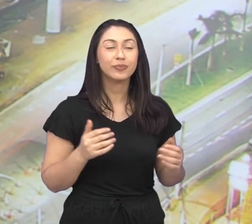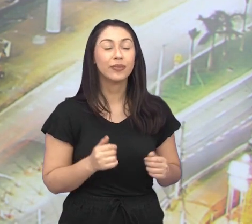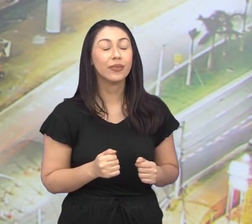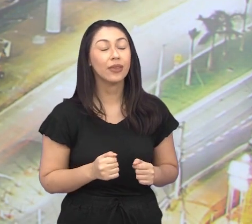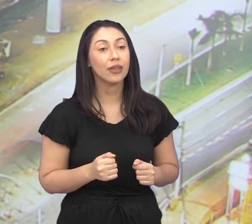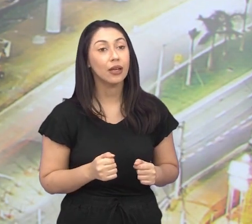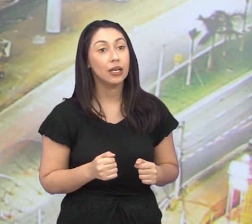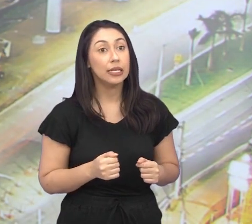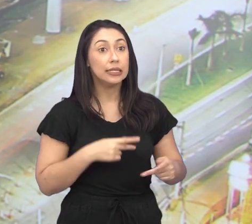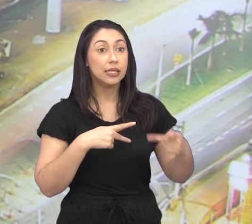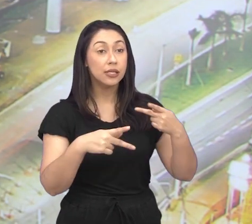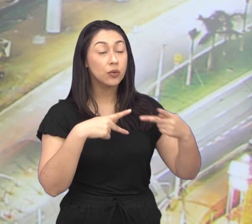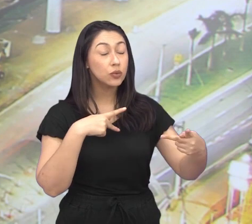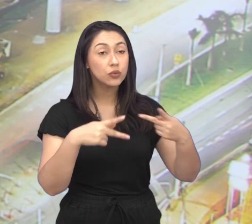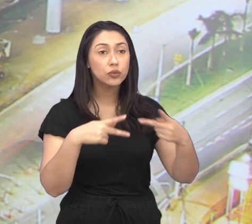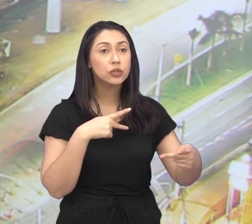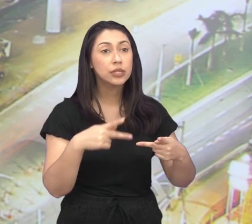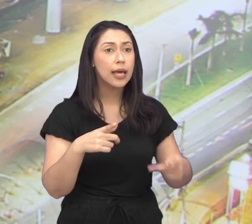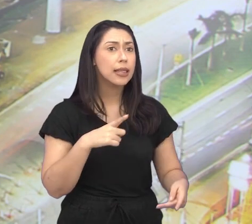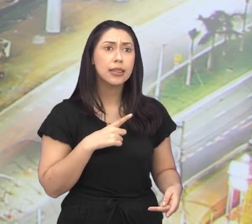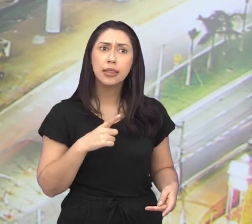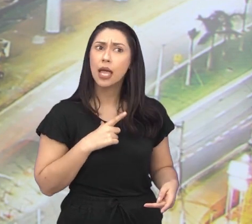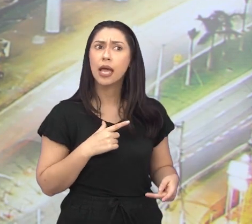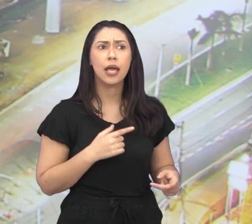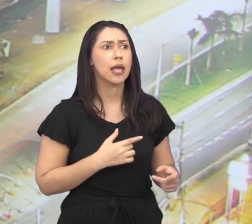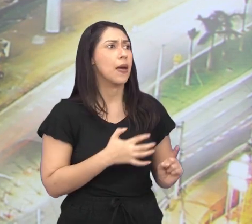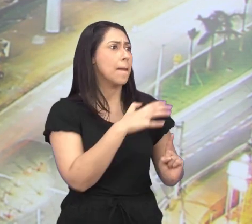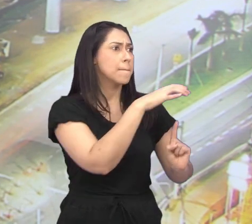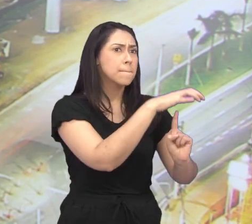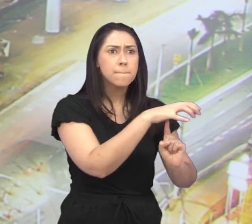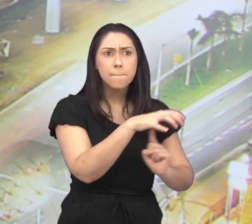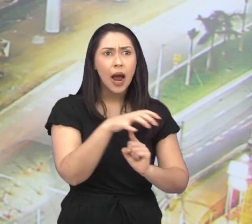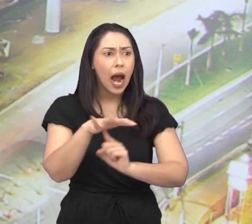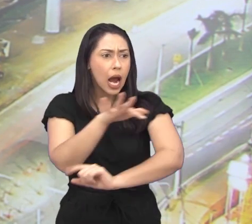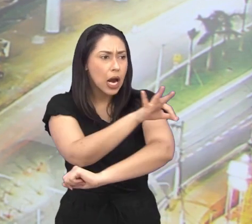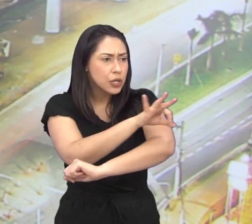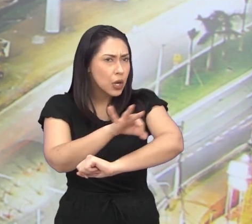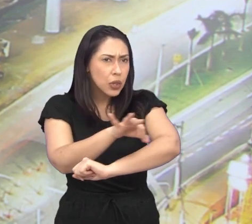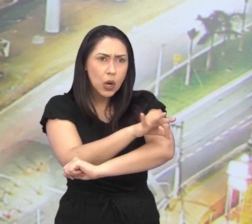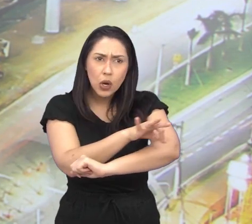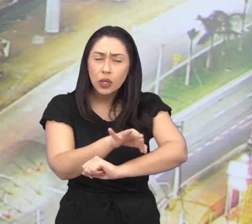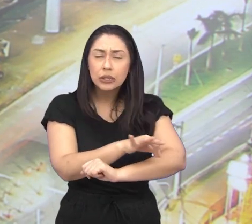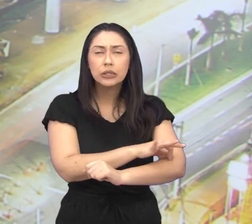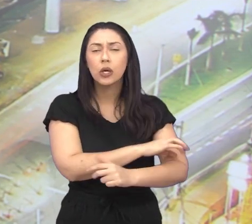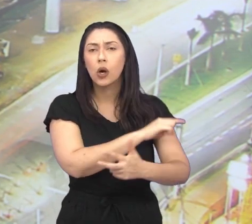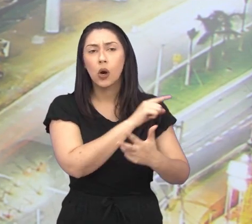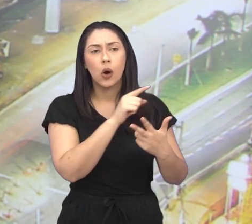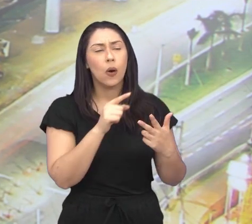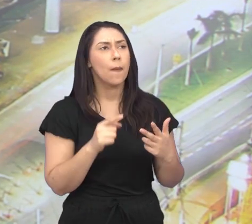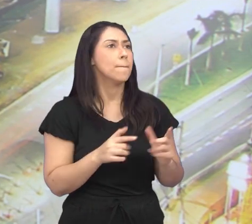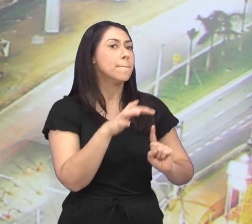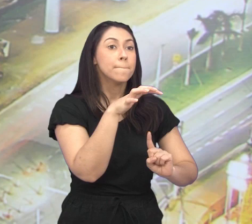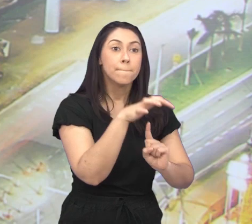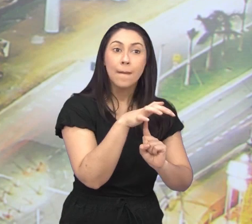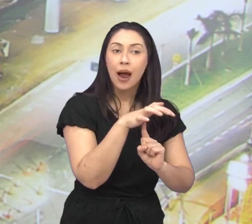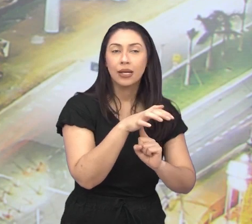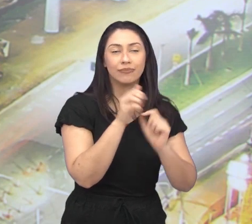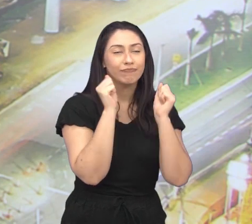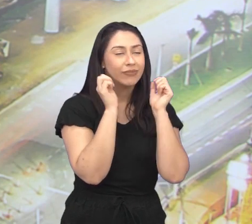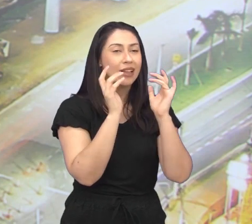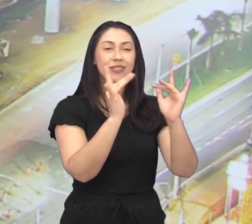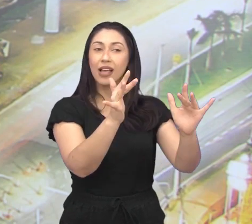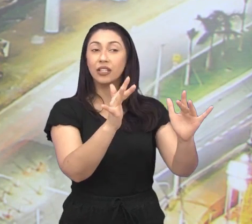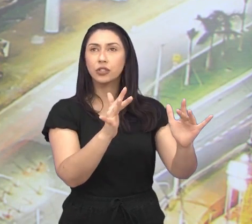É um grande atrativo. Então, São José dos Campos tem parque arquitetônico para ser visitado, tem parque da